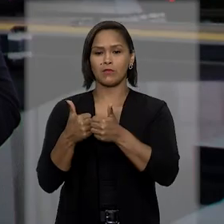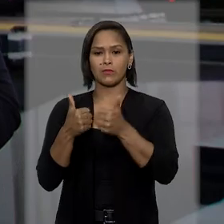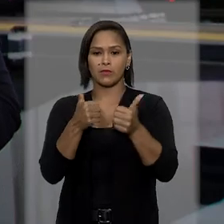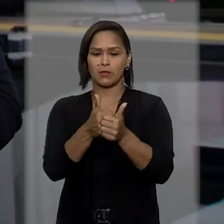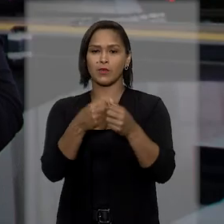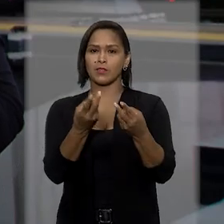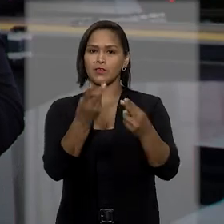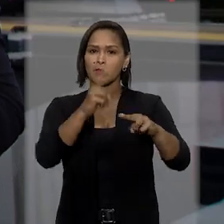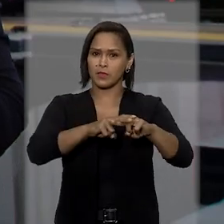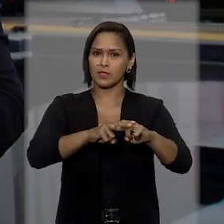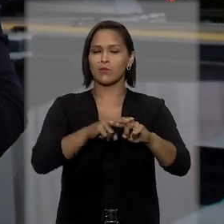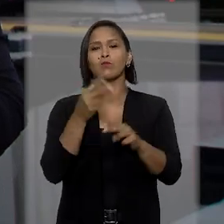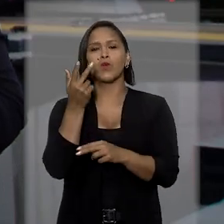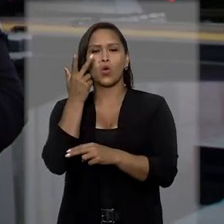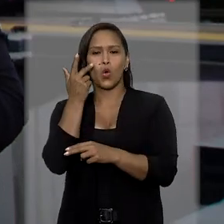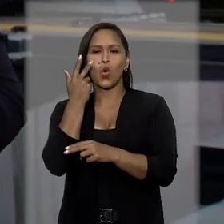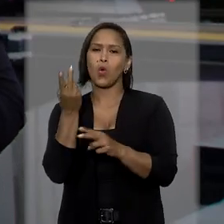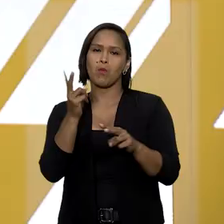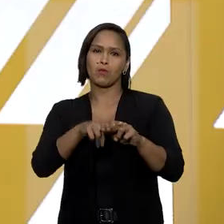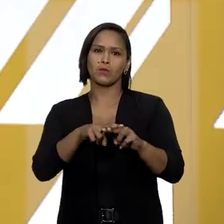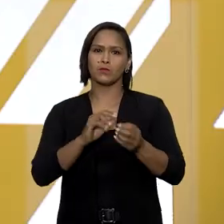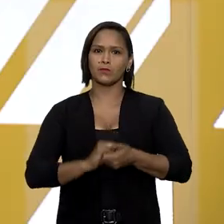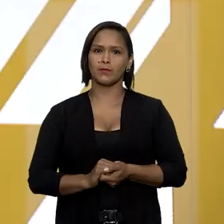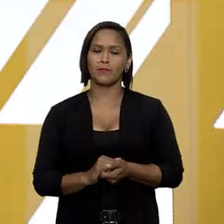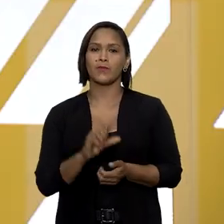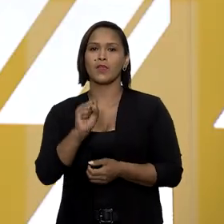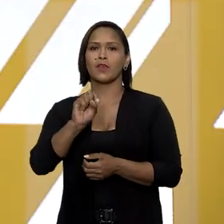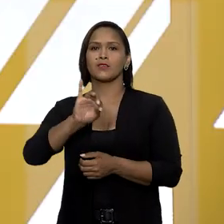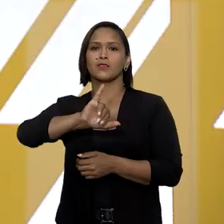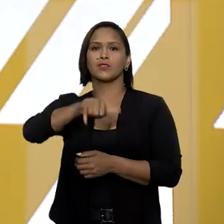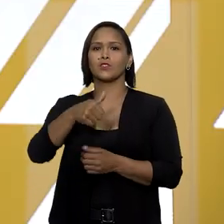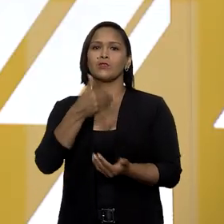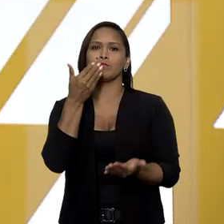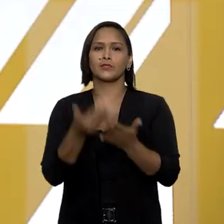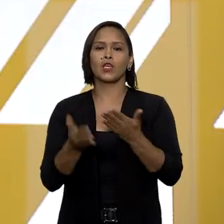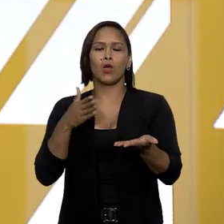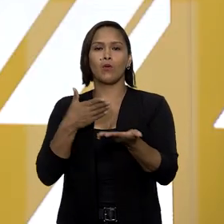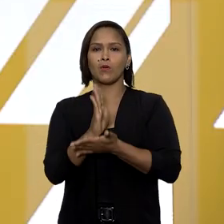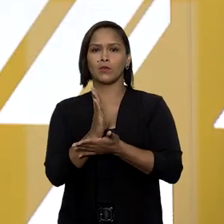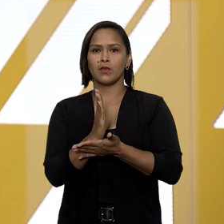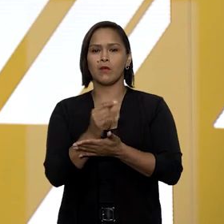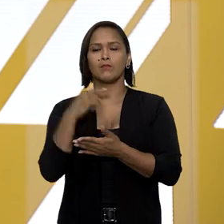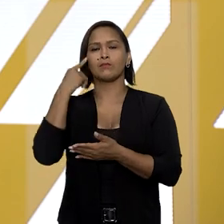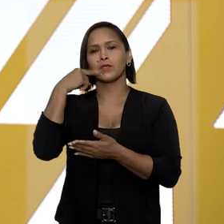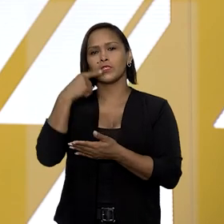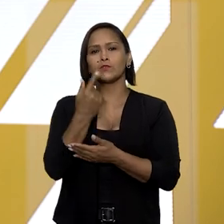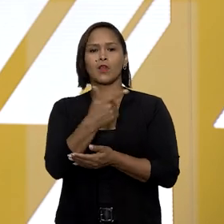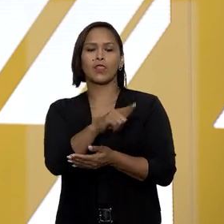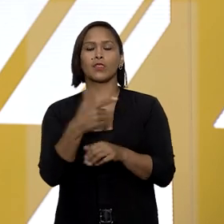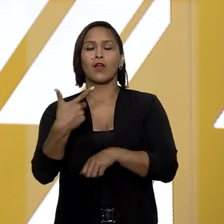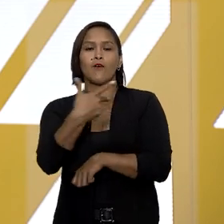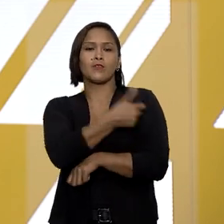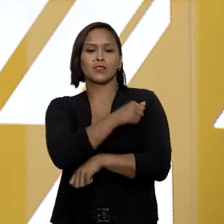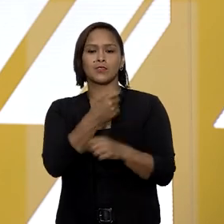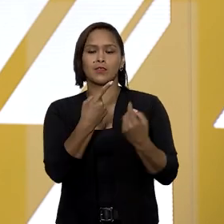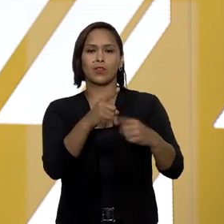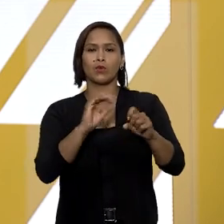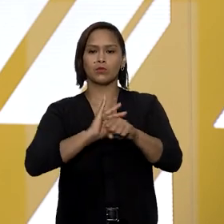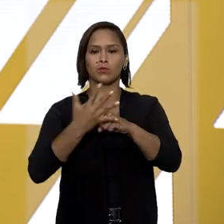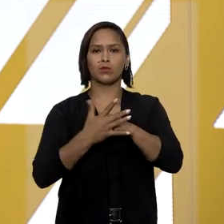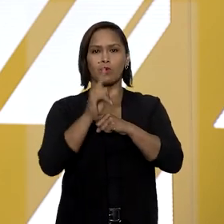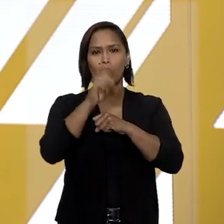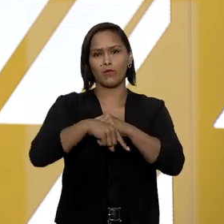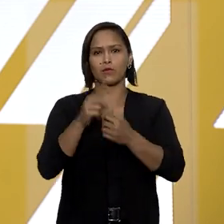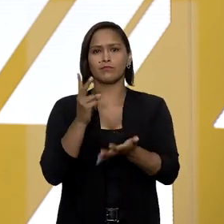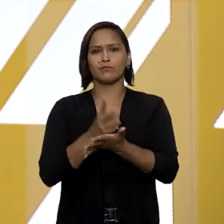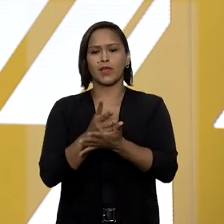manteve a prisão do advogado em cela comum. STJ negou autorização para advogado não vacinado contra a Covid